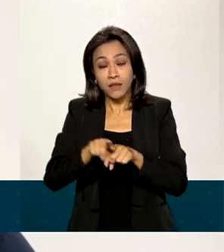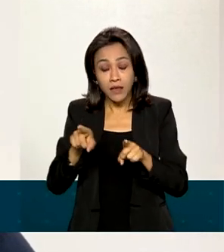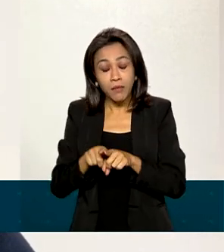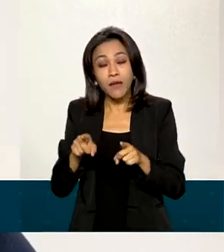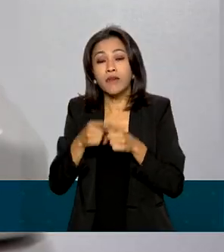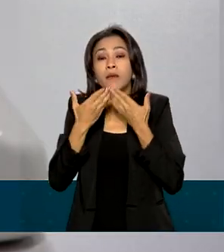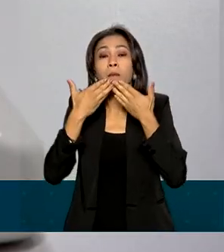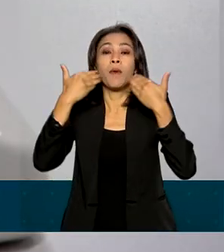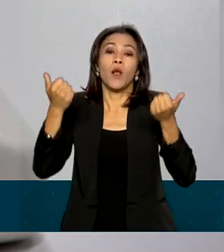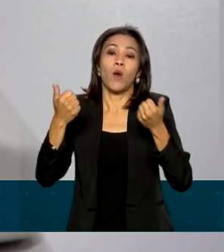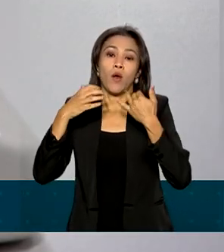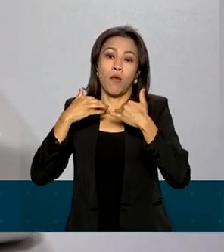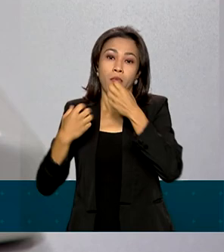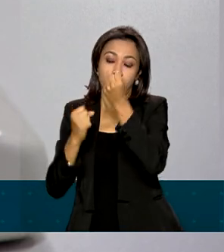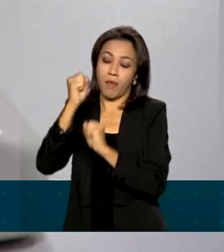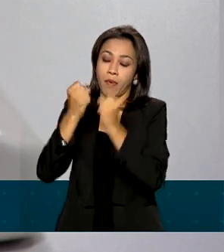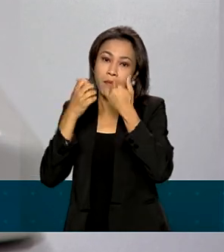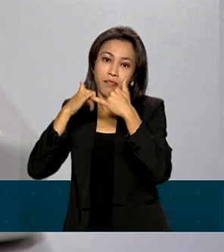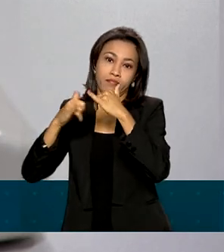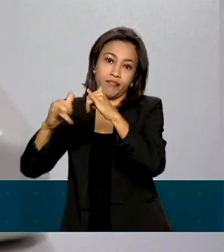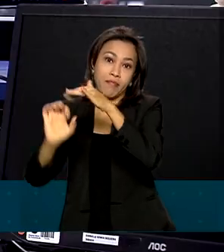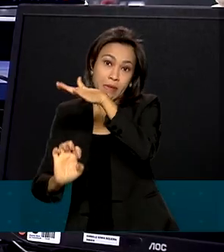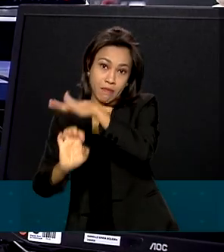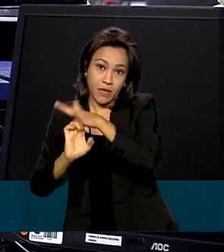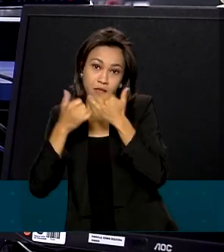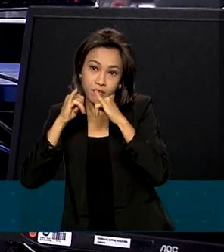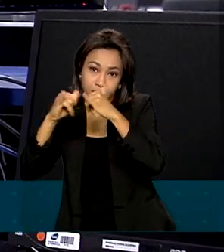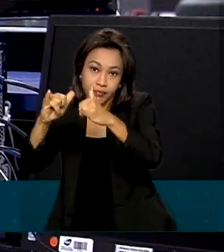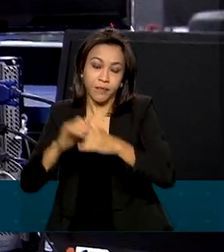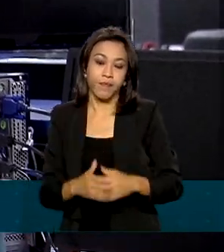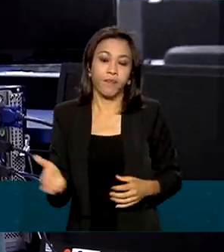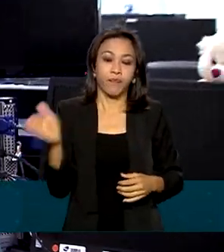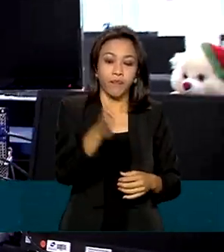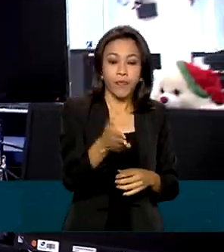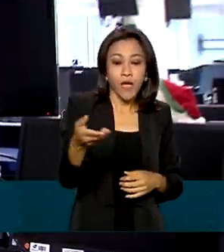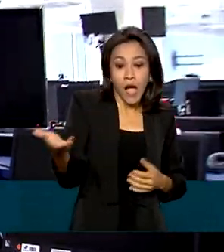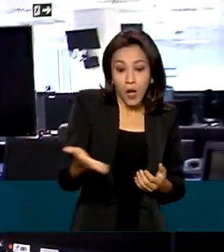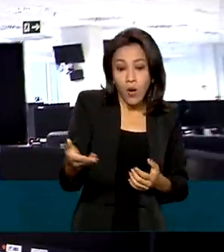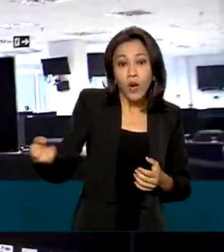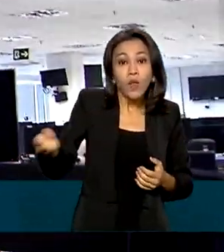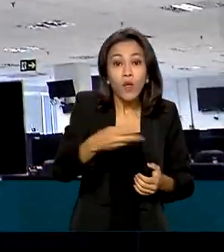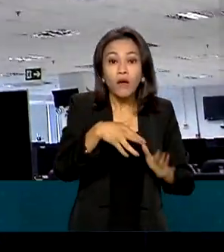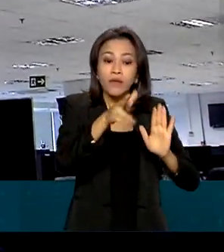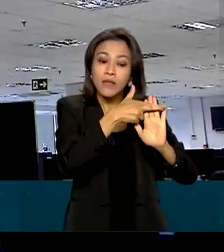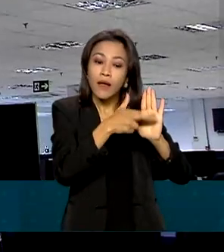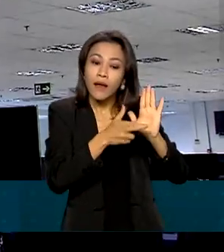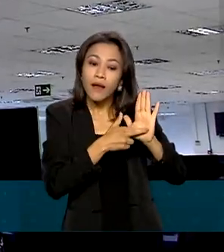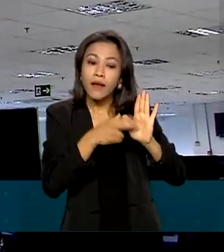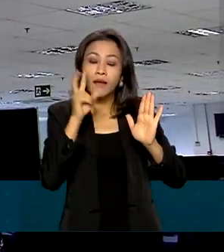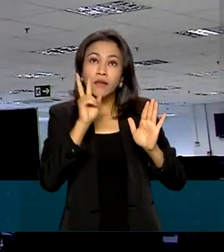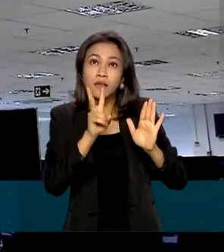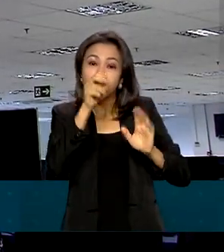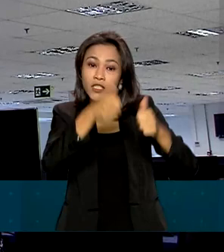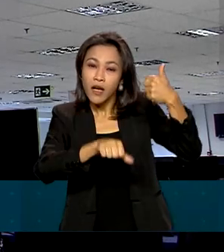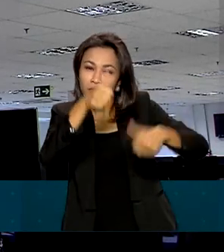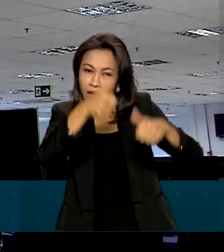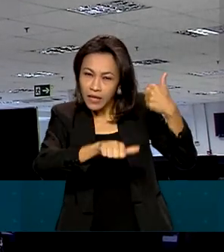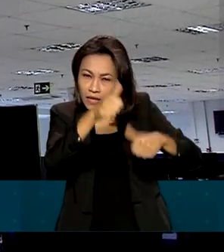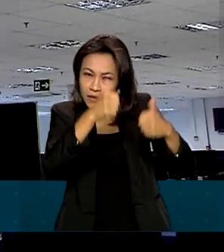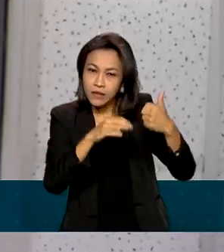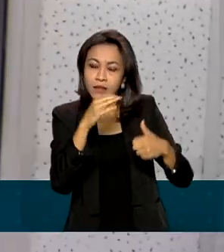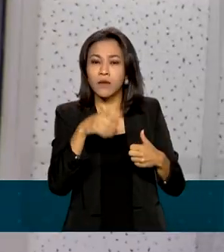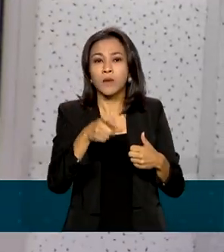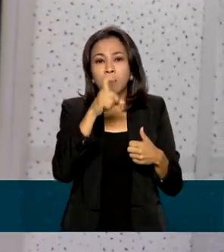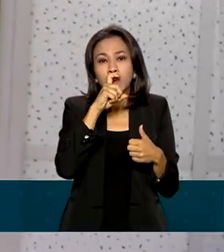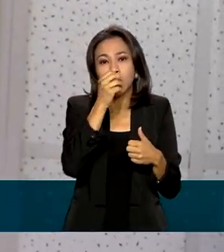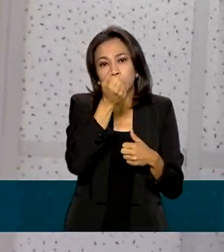como um todo. A resolução passa a considerar um novo índice de avaliação de desempenho dos aparelhos de ar-condicionado.